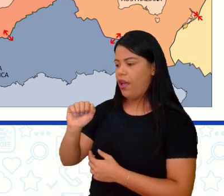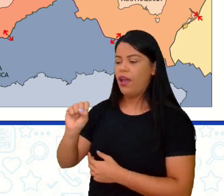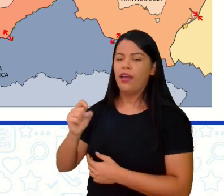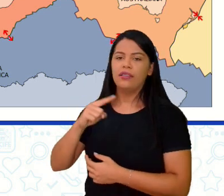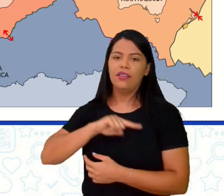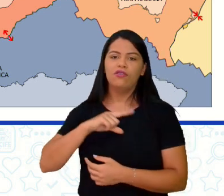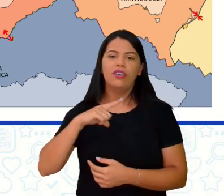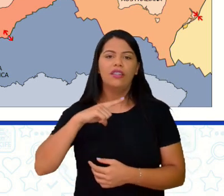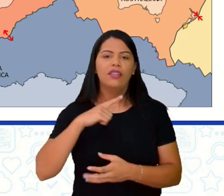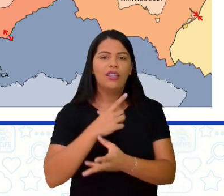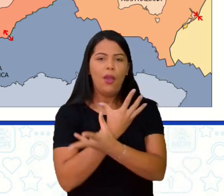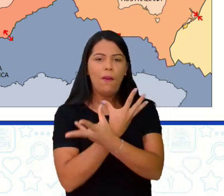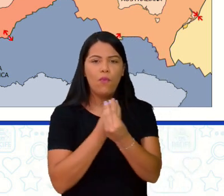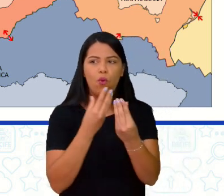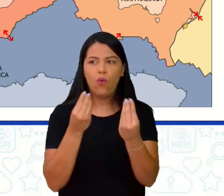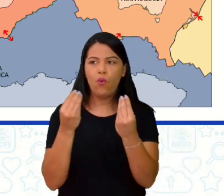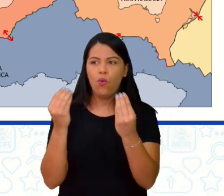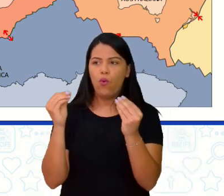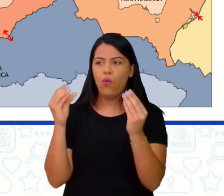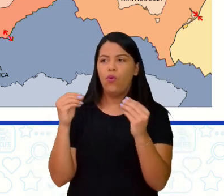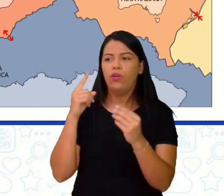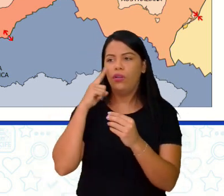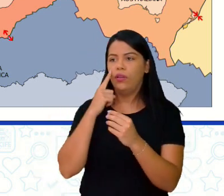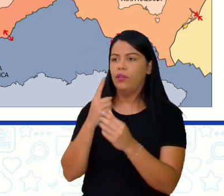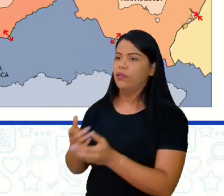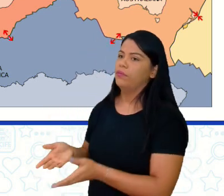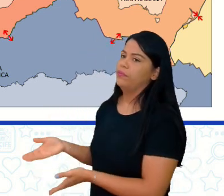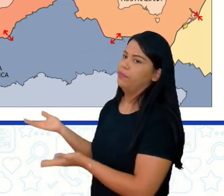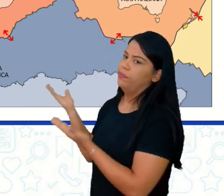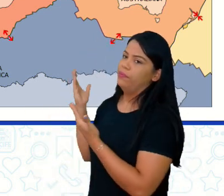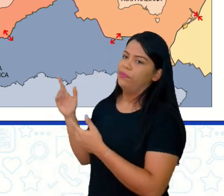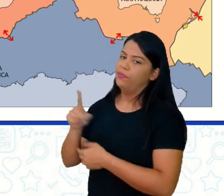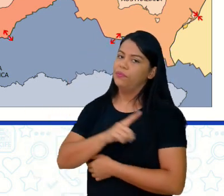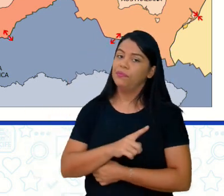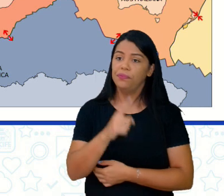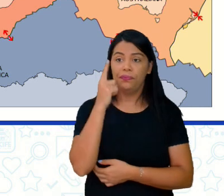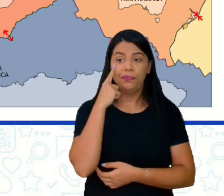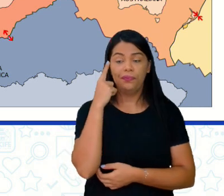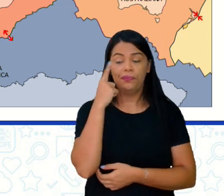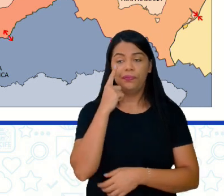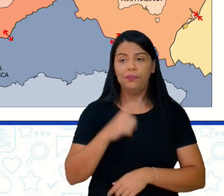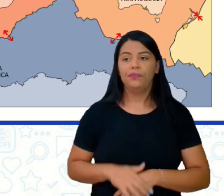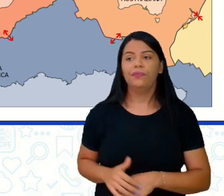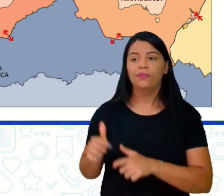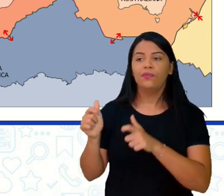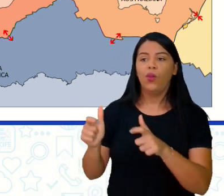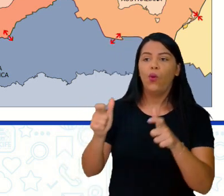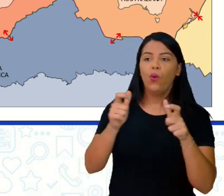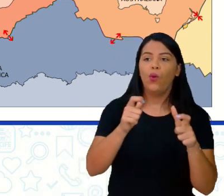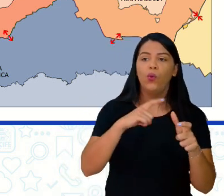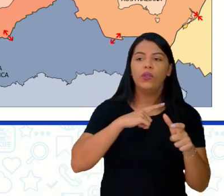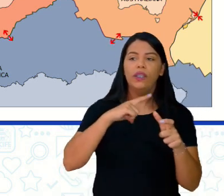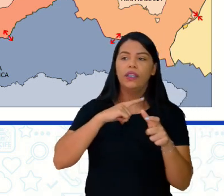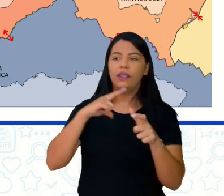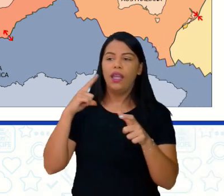terrestre. É placa demais, mulher. Aí você vê, onde tem as setinhas, uma